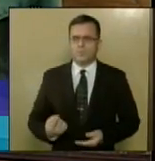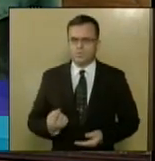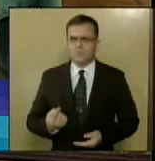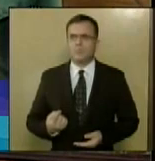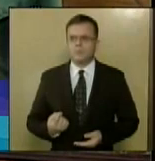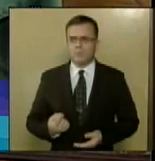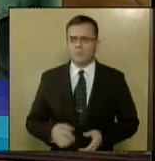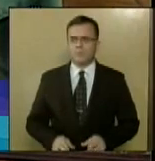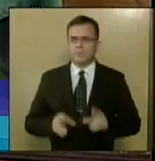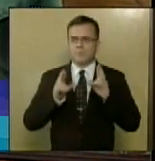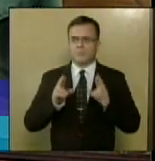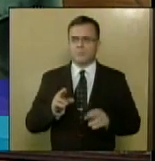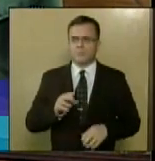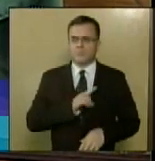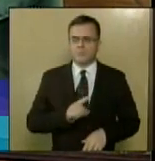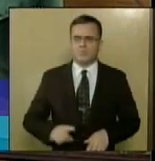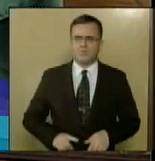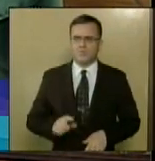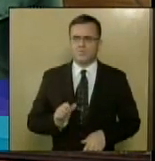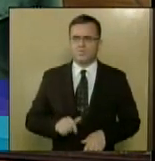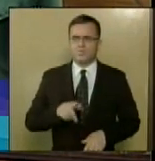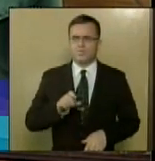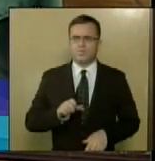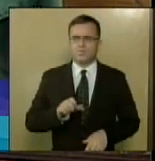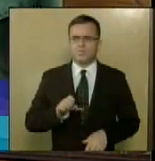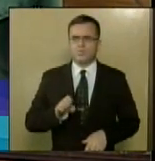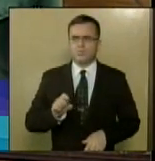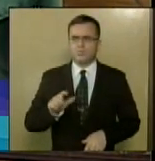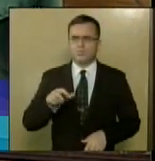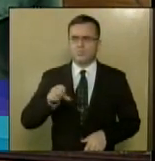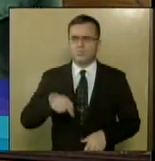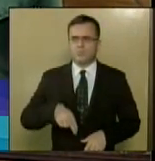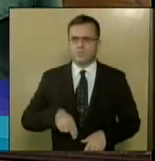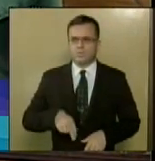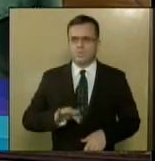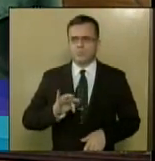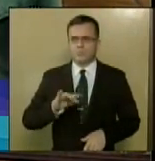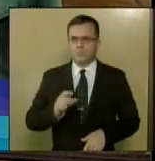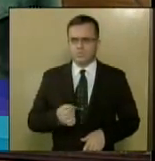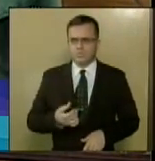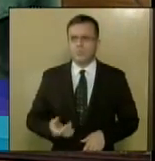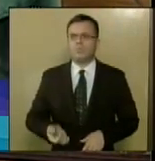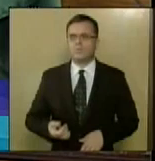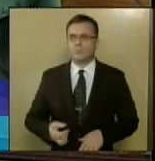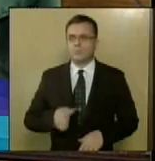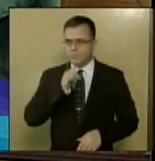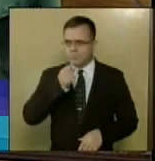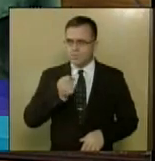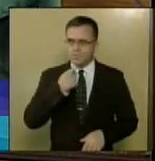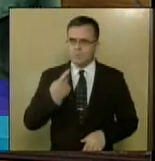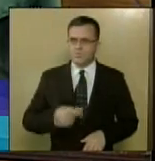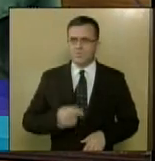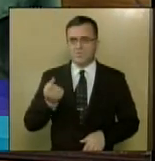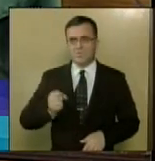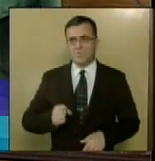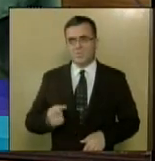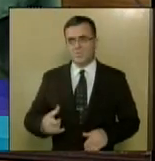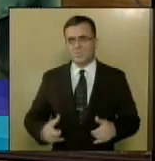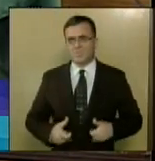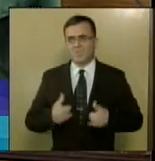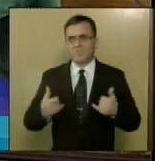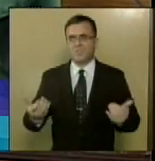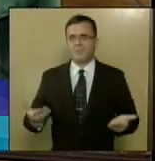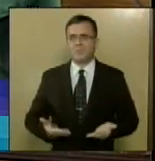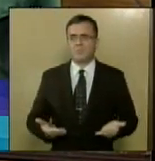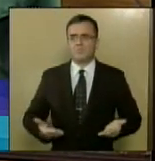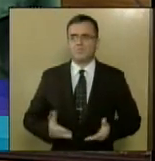autoria do deputado Adelson Filho. Congratulações à ilustríssima senhora Paula Azevedo, jornalista da TV Sergipe, pelo transcurso do seu aniversário no